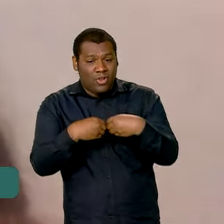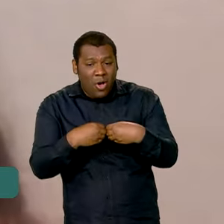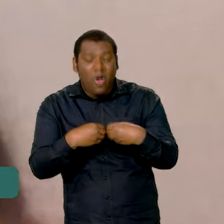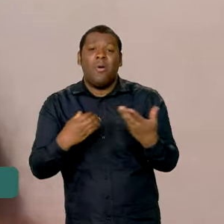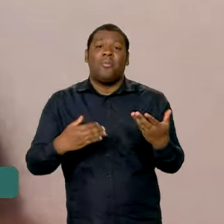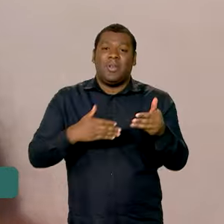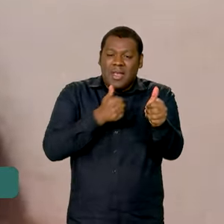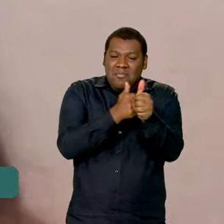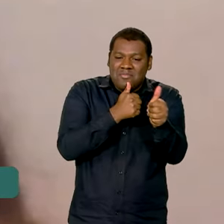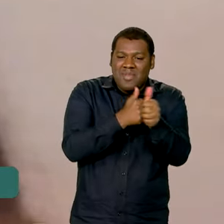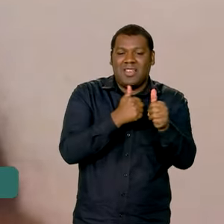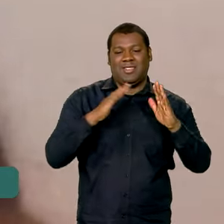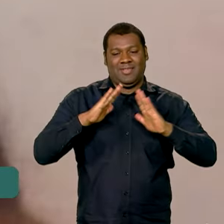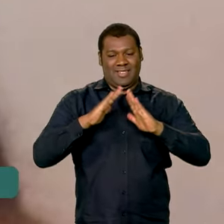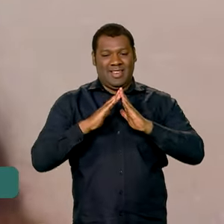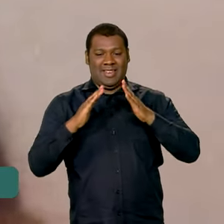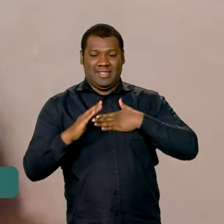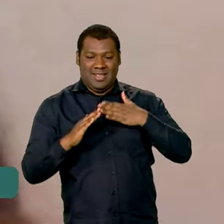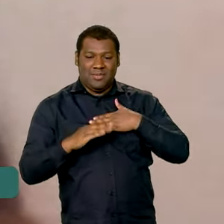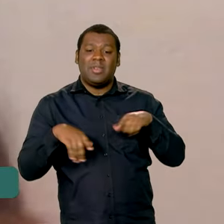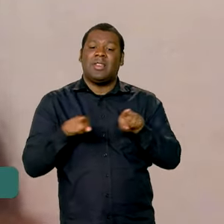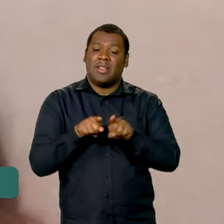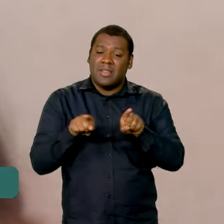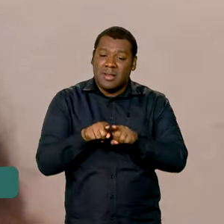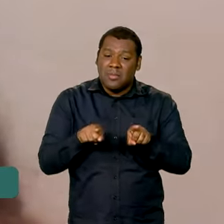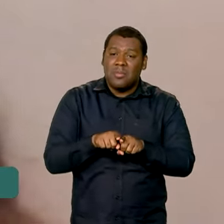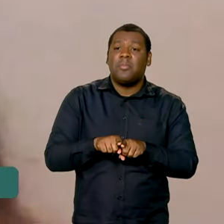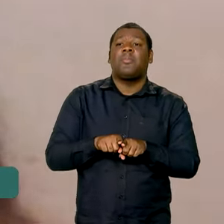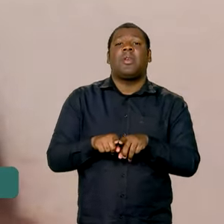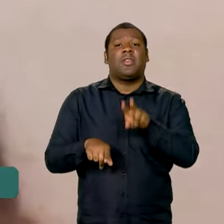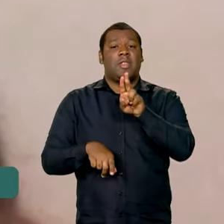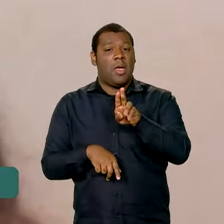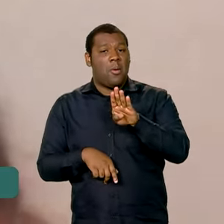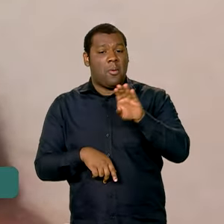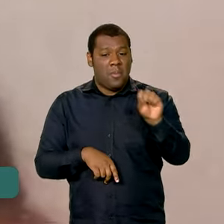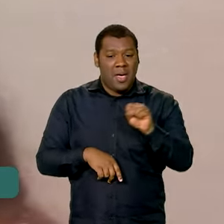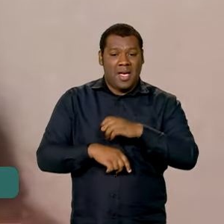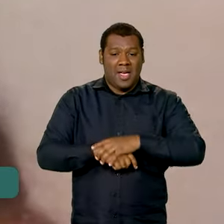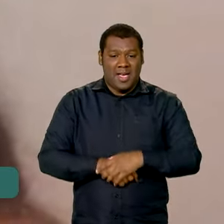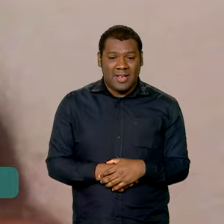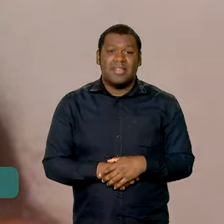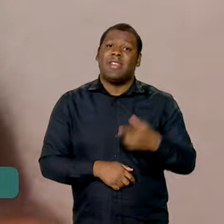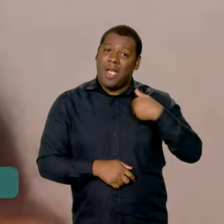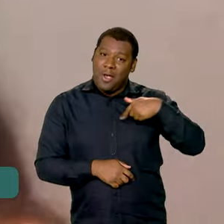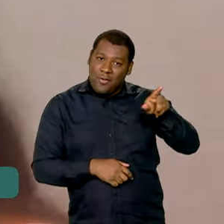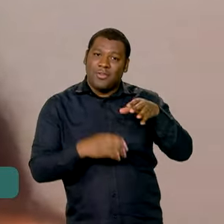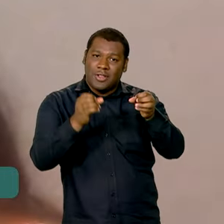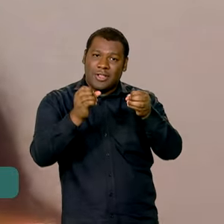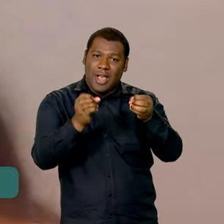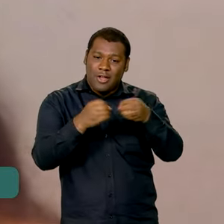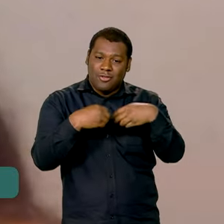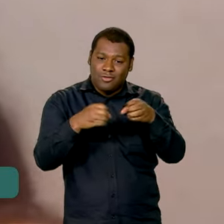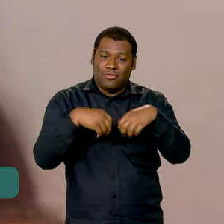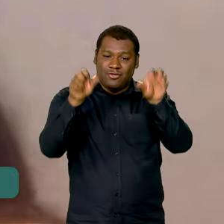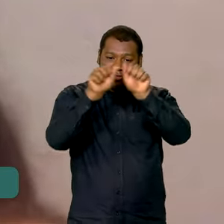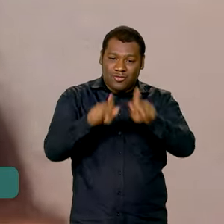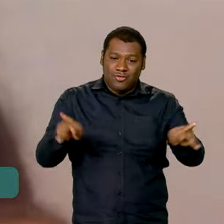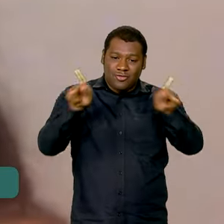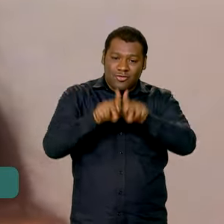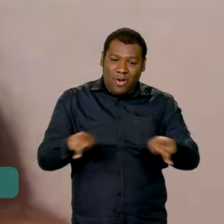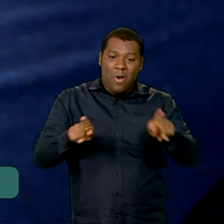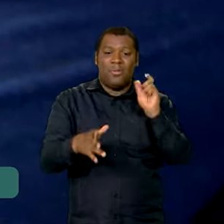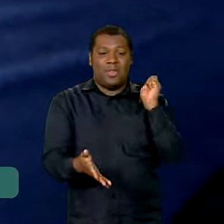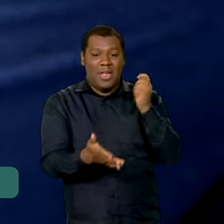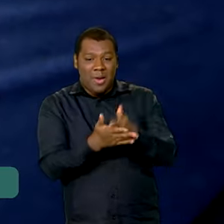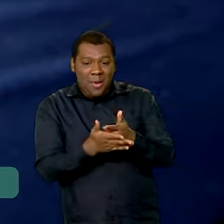PSF, mas evitei. Fui ao shopping, fiz umas comprias, umas coisinhas de casa e já levei ela para vacinar